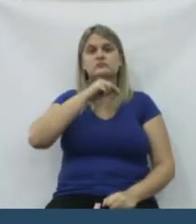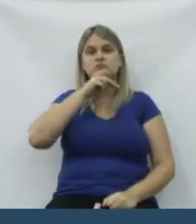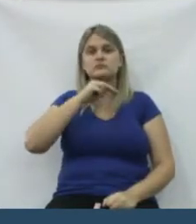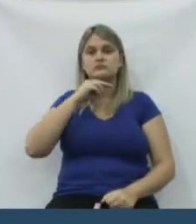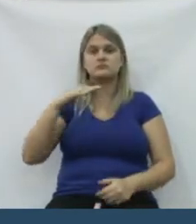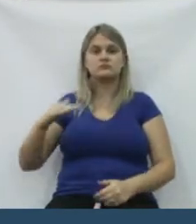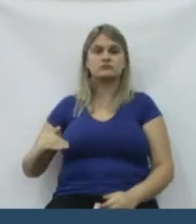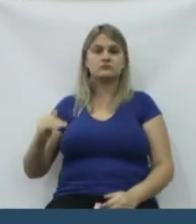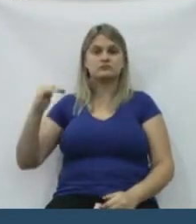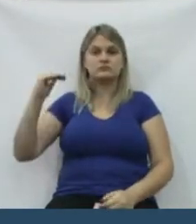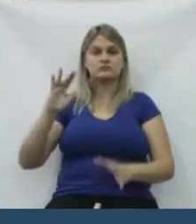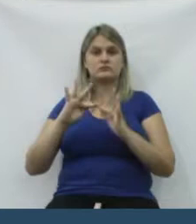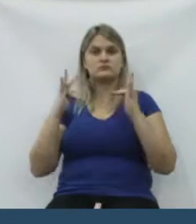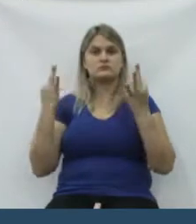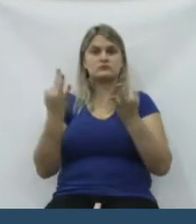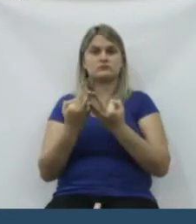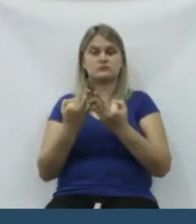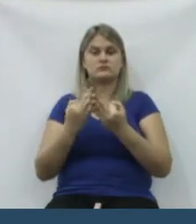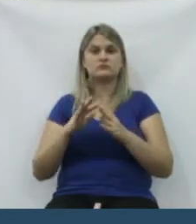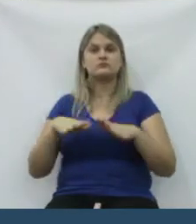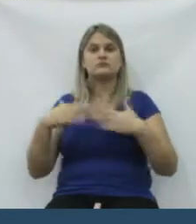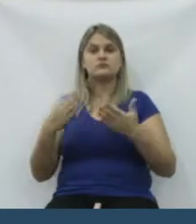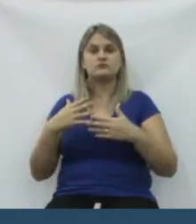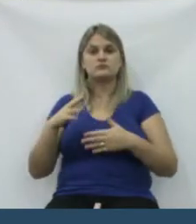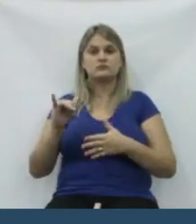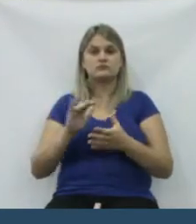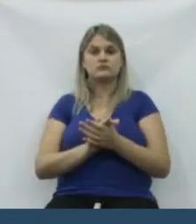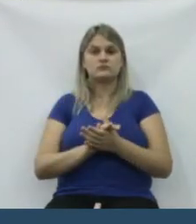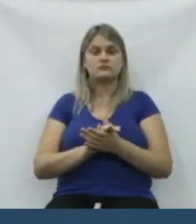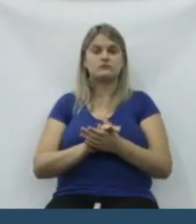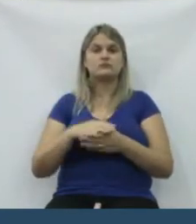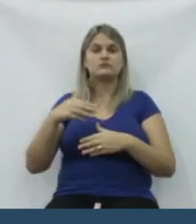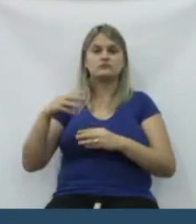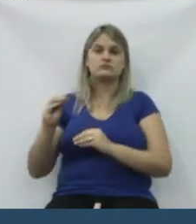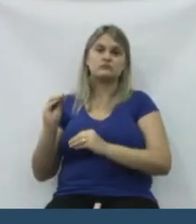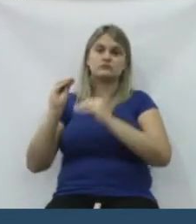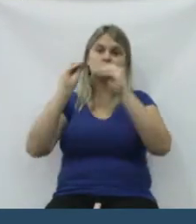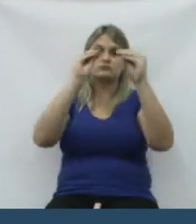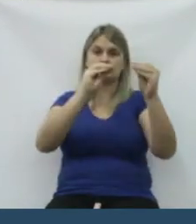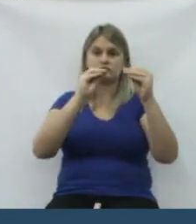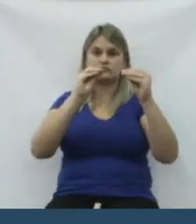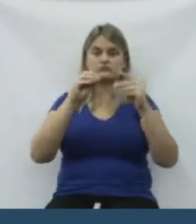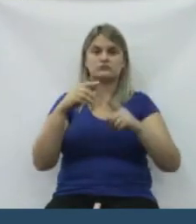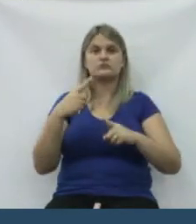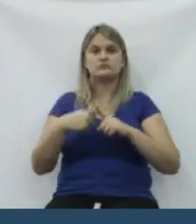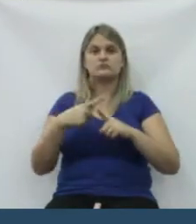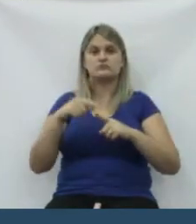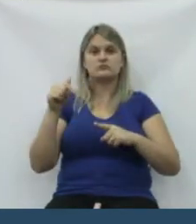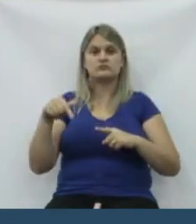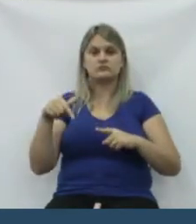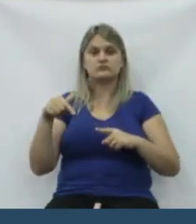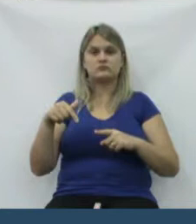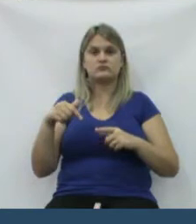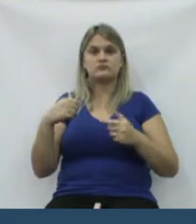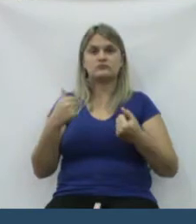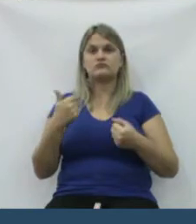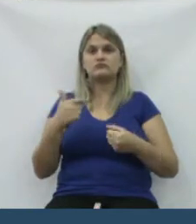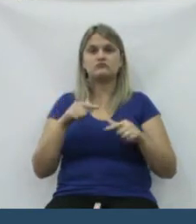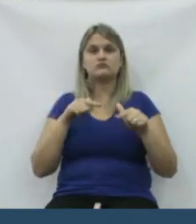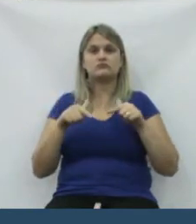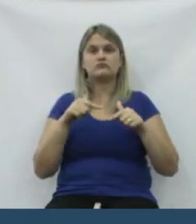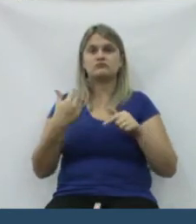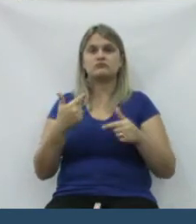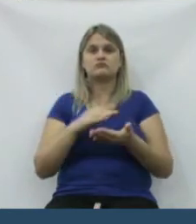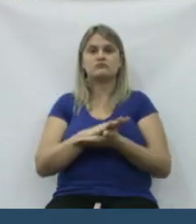neto, eles crescem, constroem família. Quando eles vão casar, vão construir família, eles têm que ir embora para poder